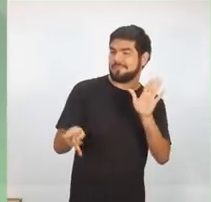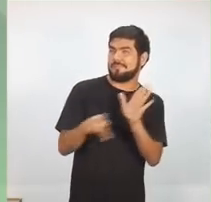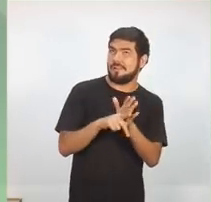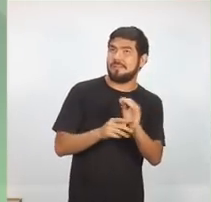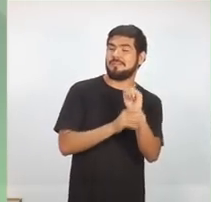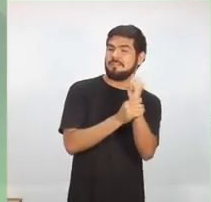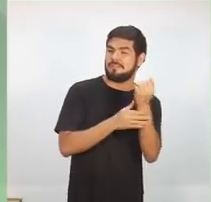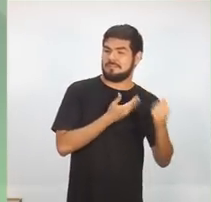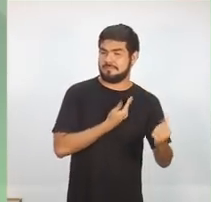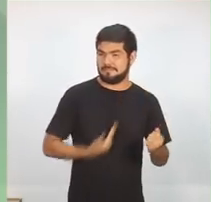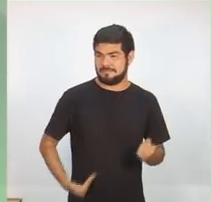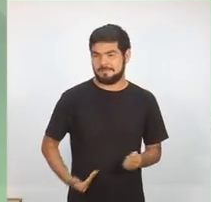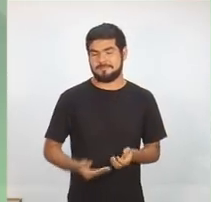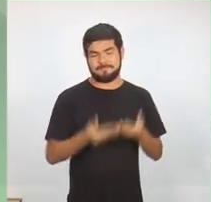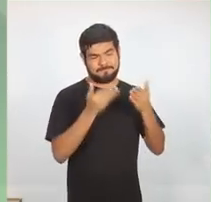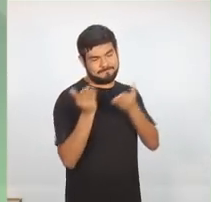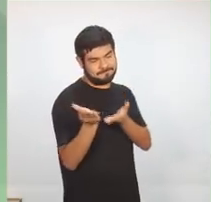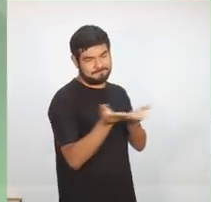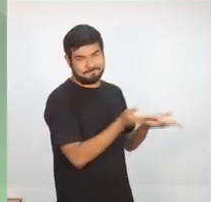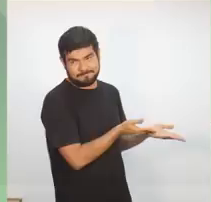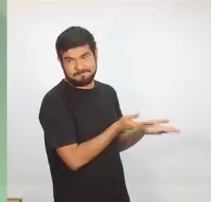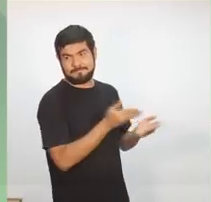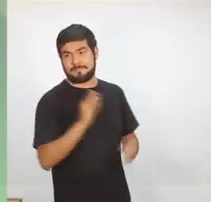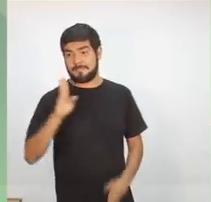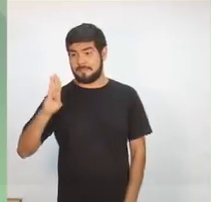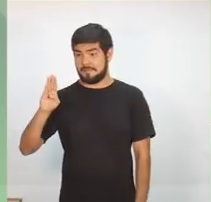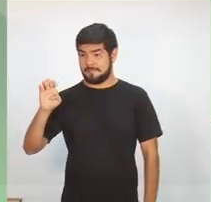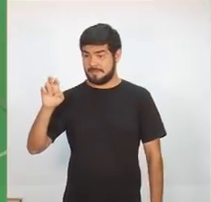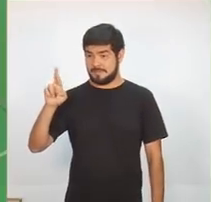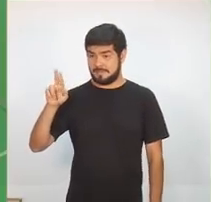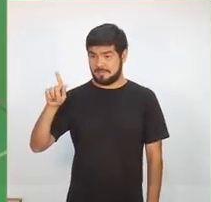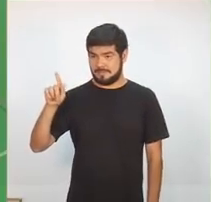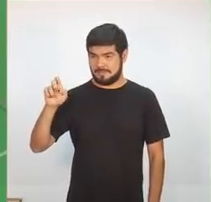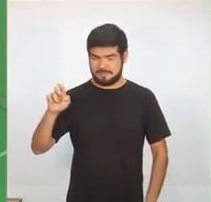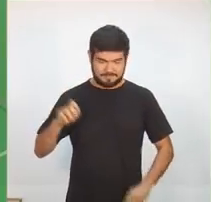pública. Candidato Berg da UGT, 3 minutos.